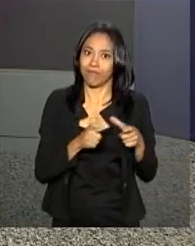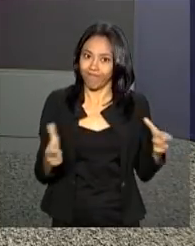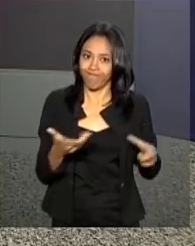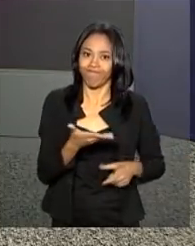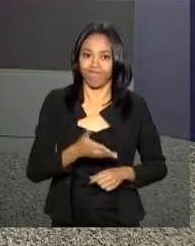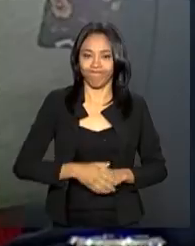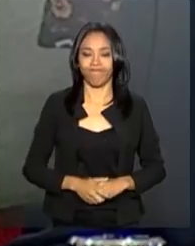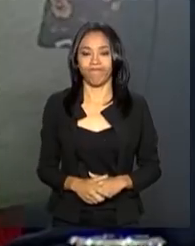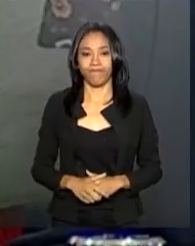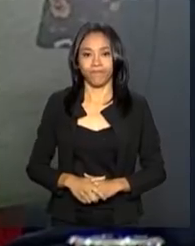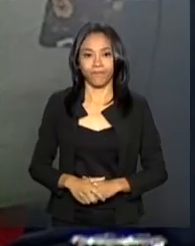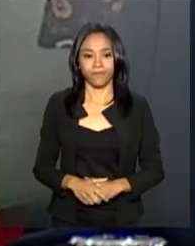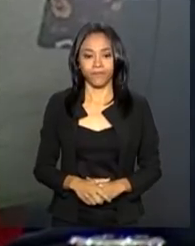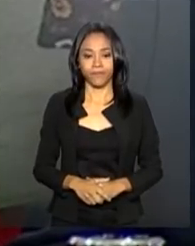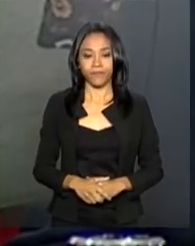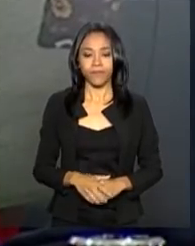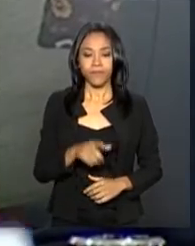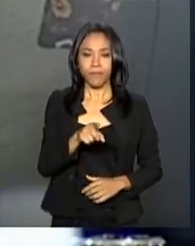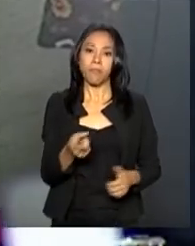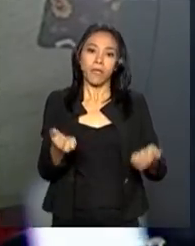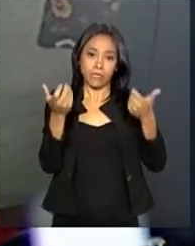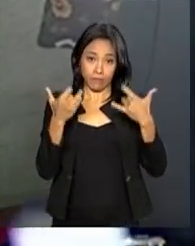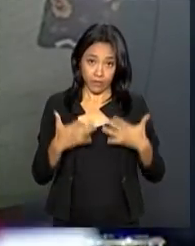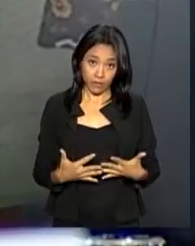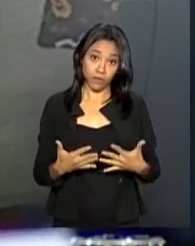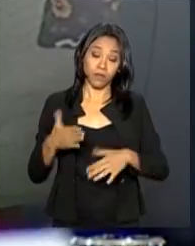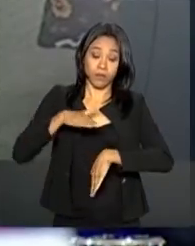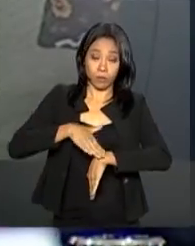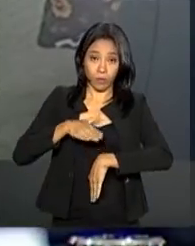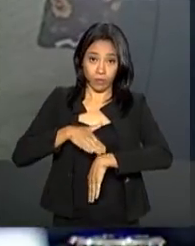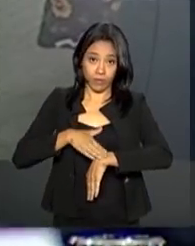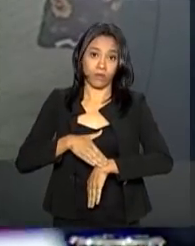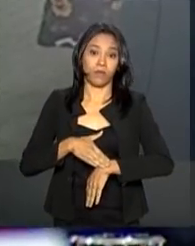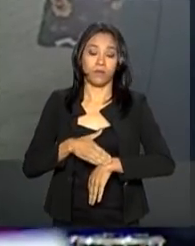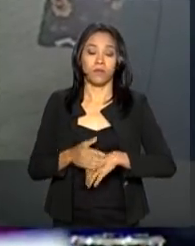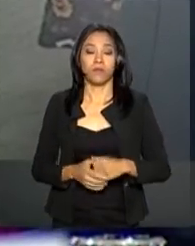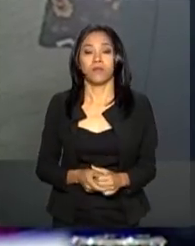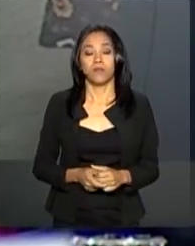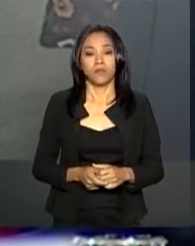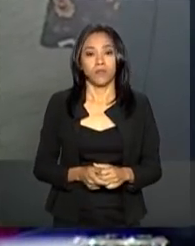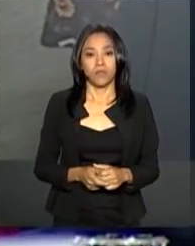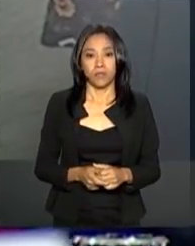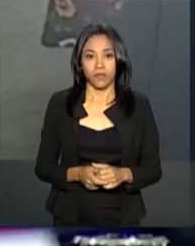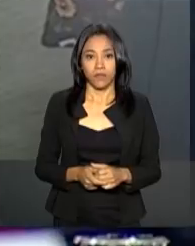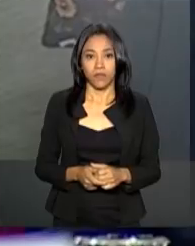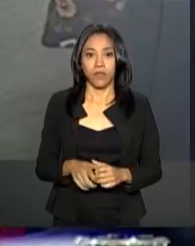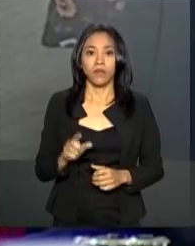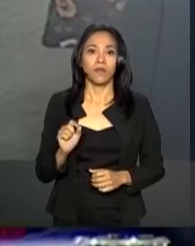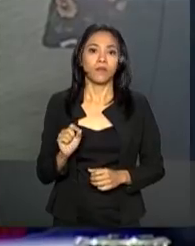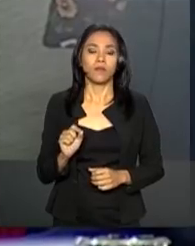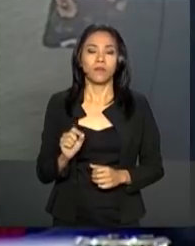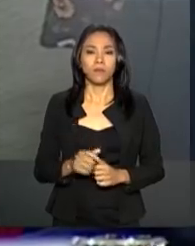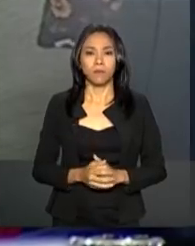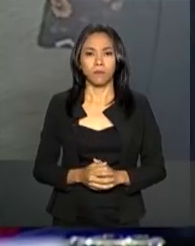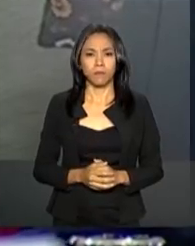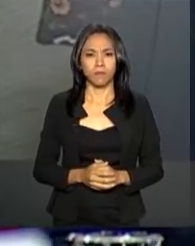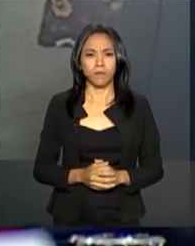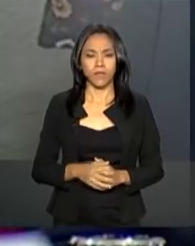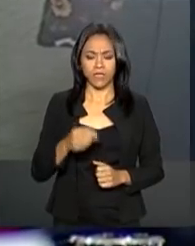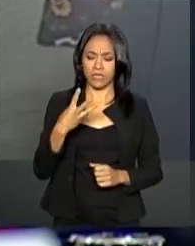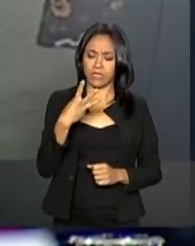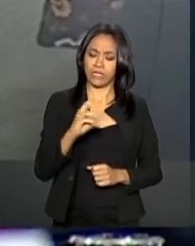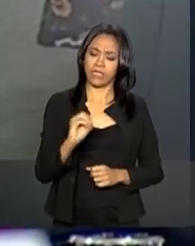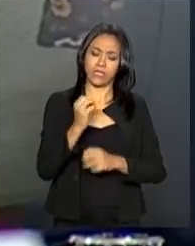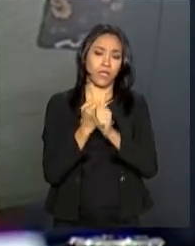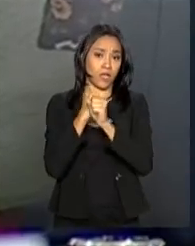Esse momento para nós, após esses 30